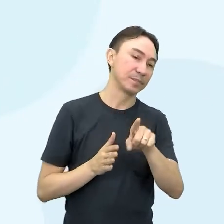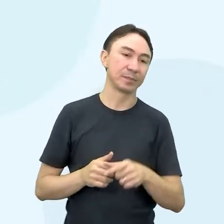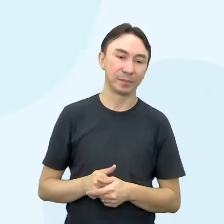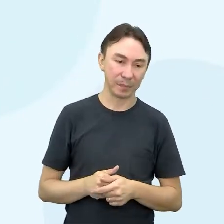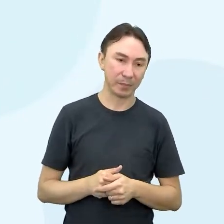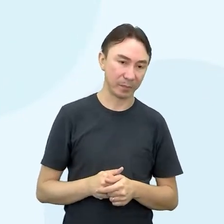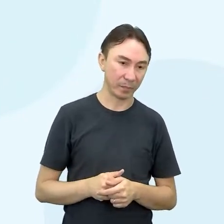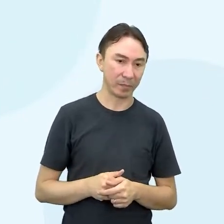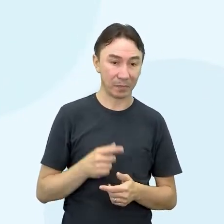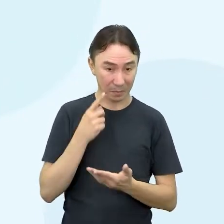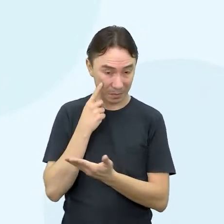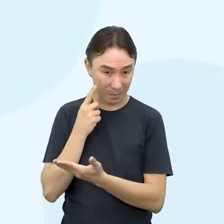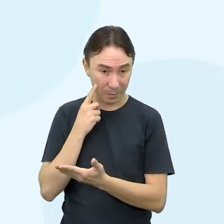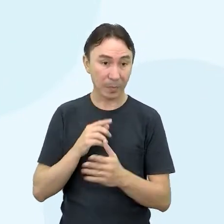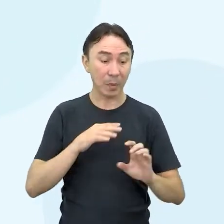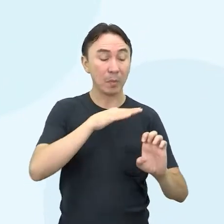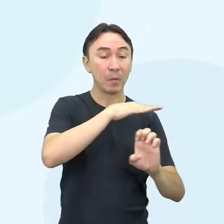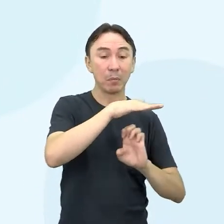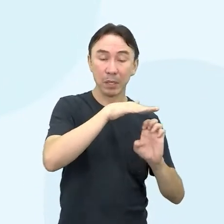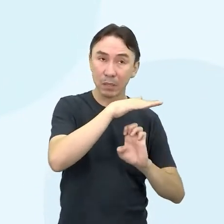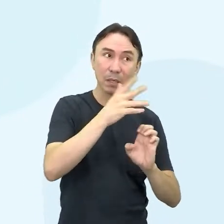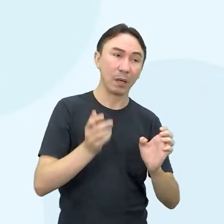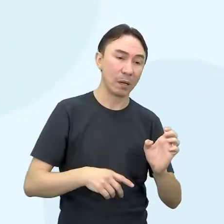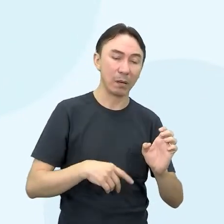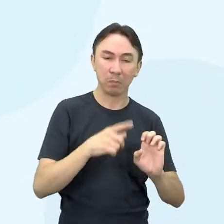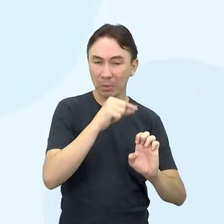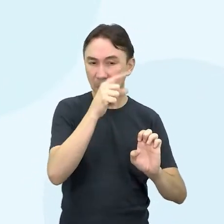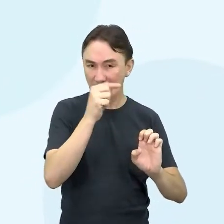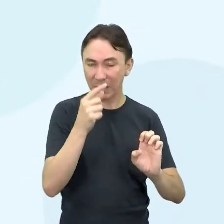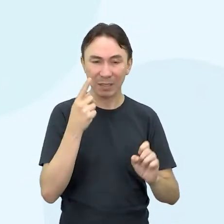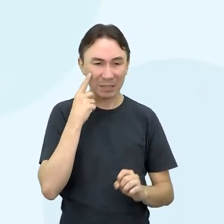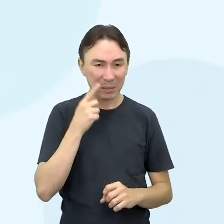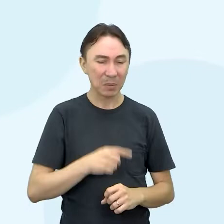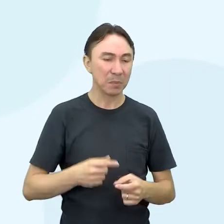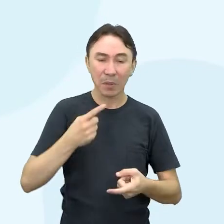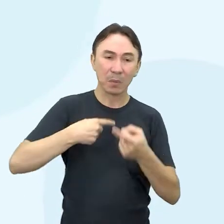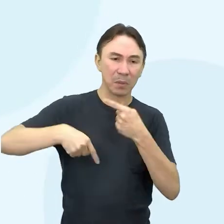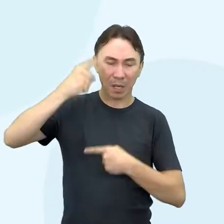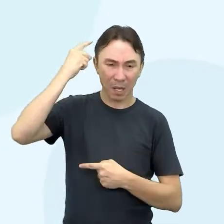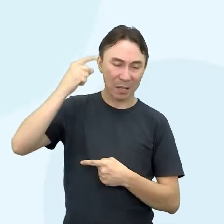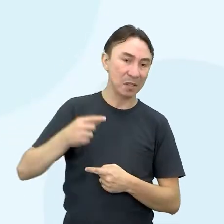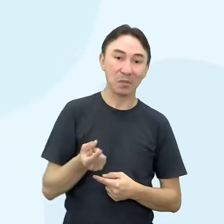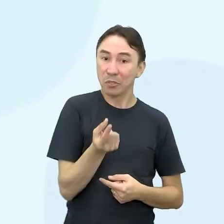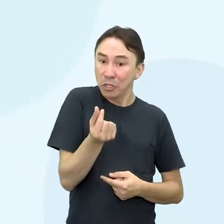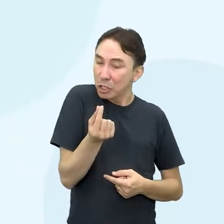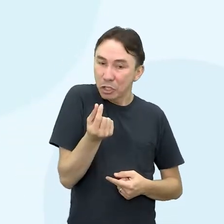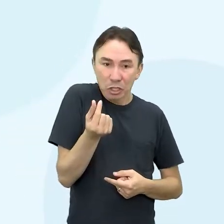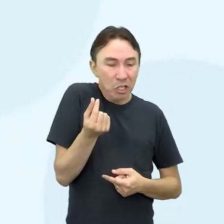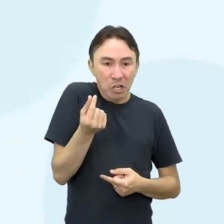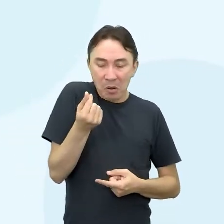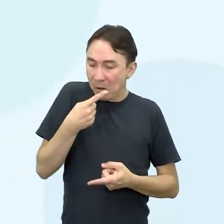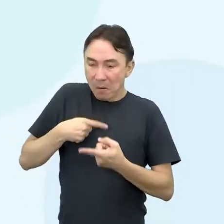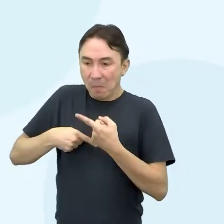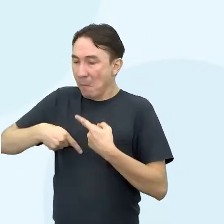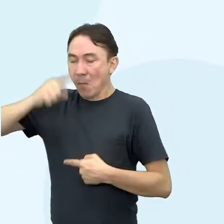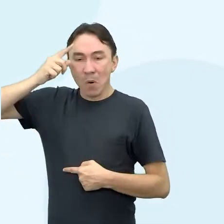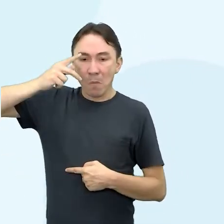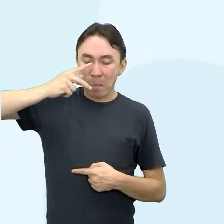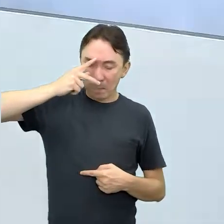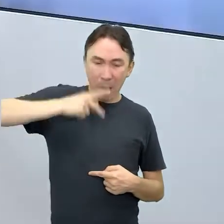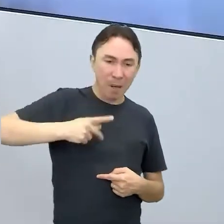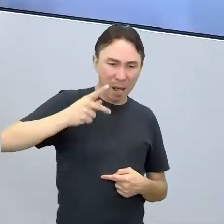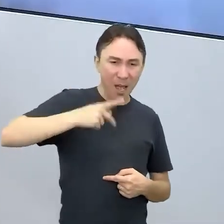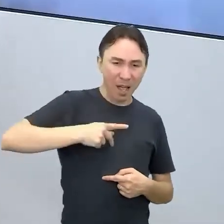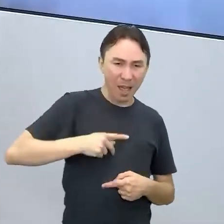O empreendimento de sucesso necessariamente precisa gerar lucro pessoal. Quando a gente fala de lucro pessoal, eu falando de